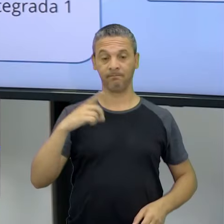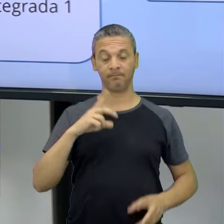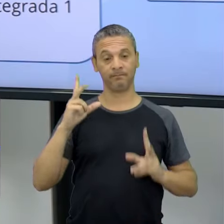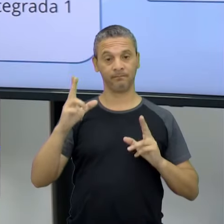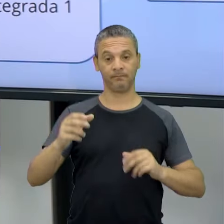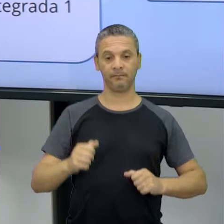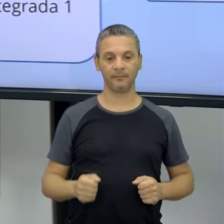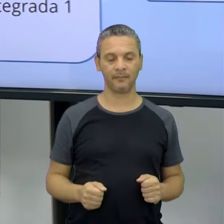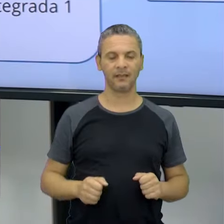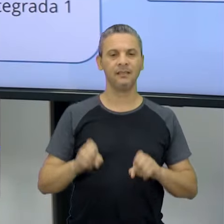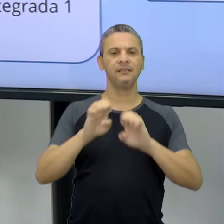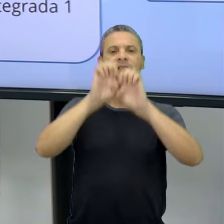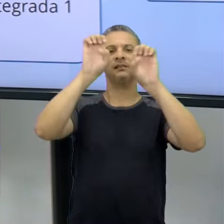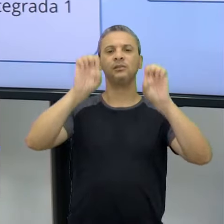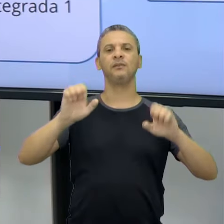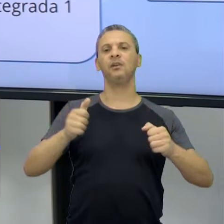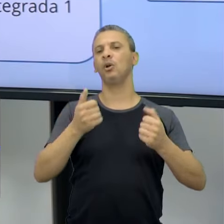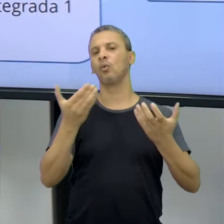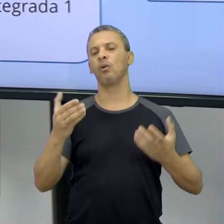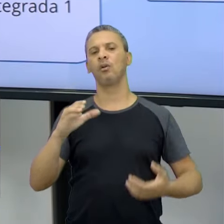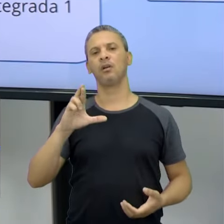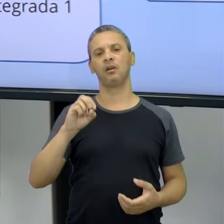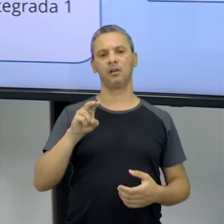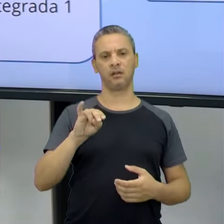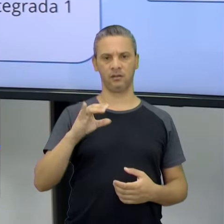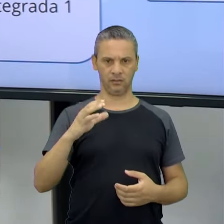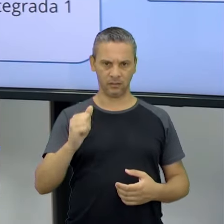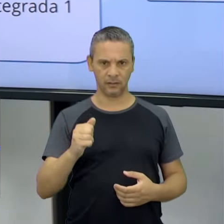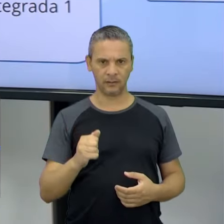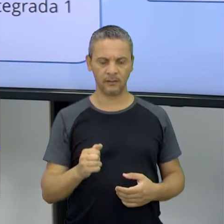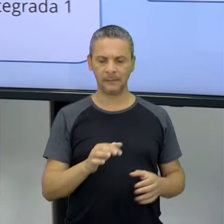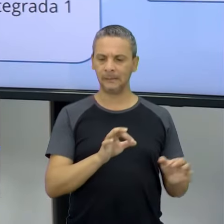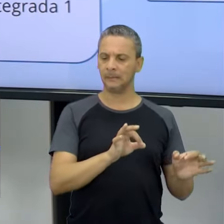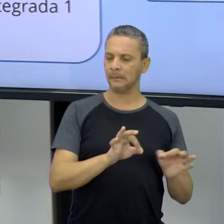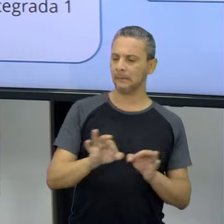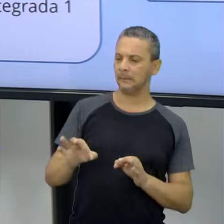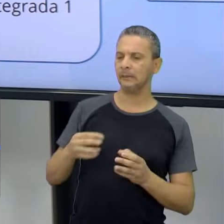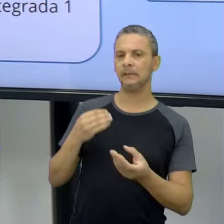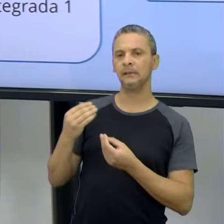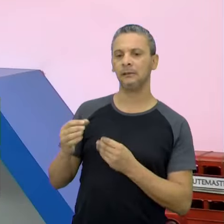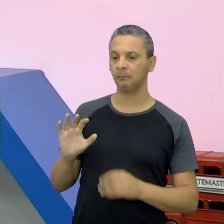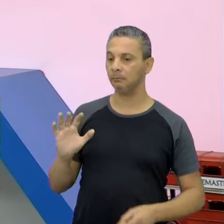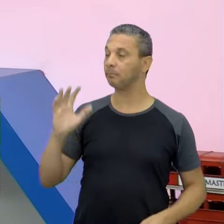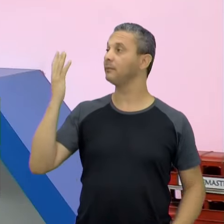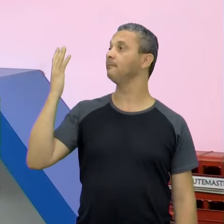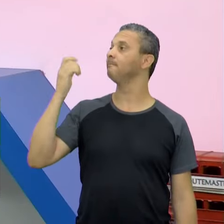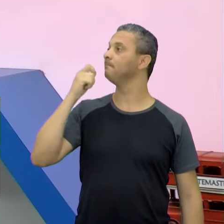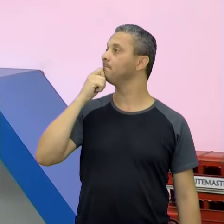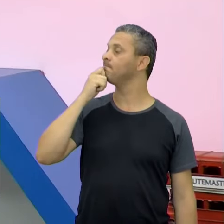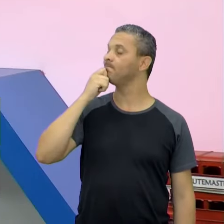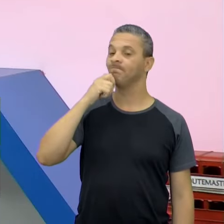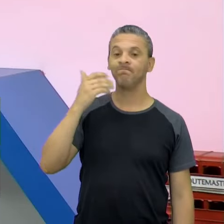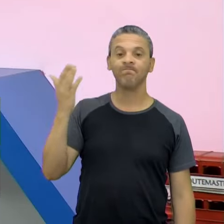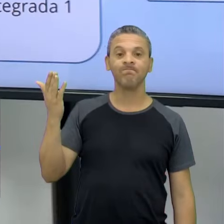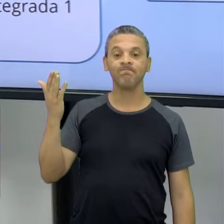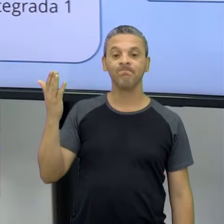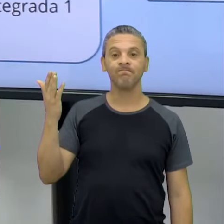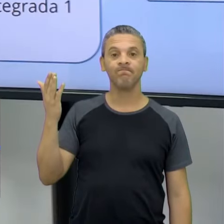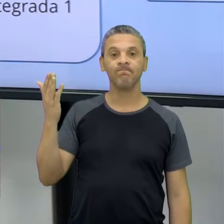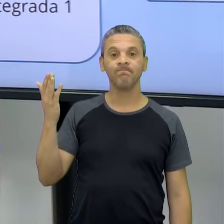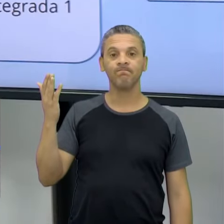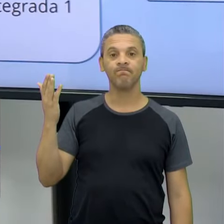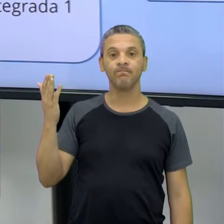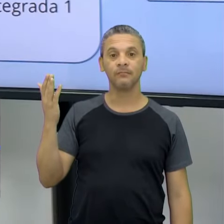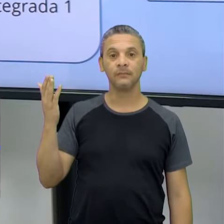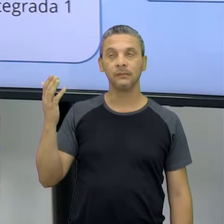qual é a estrutura de uma crônica, né? Sim. Você está lá vivendo a vida cotidiana e aí acontece algo. acontece alguma coisa. E aquilo ali